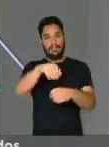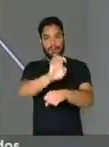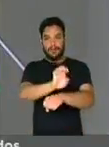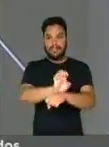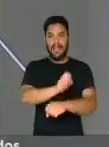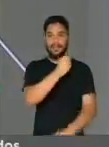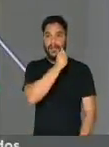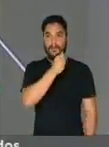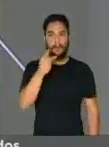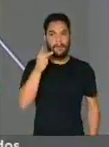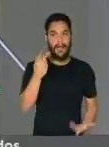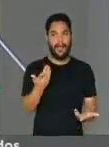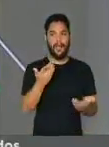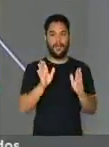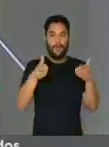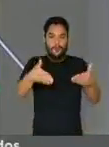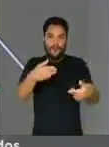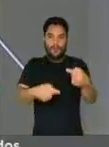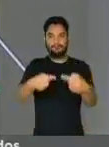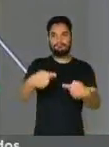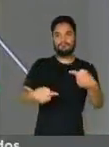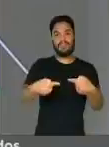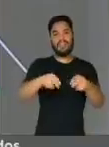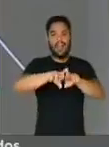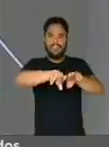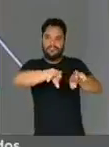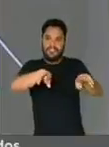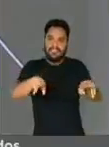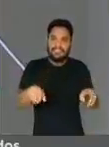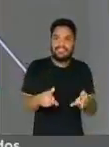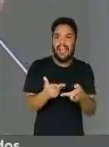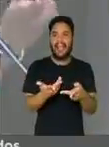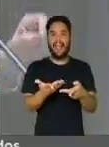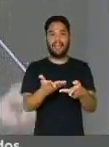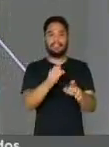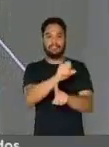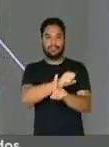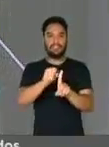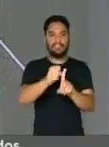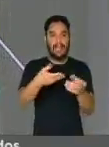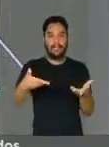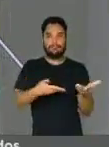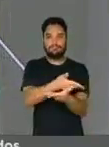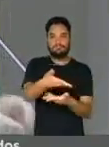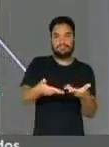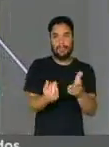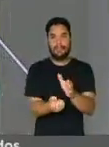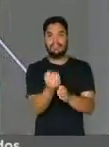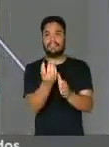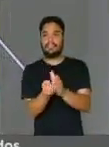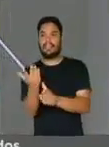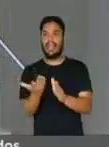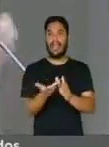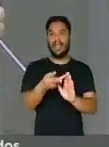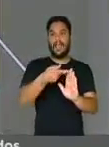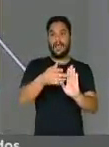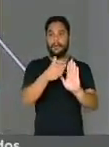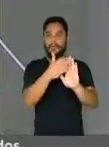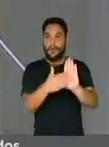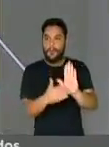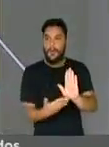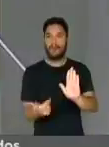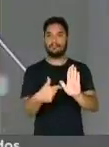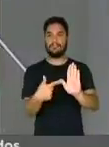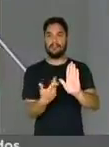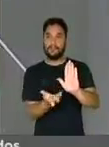debate pautado na diversidade e na construção coletiva de políticas públicas, cujas propostas serão